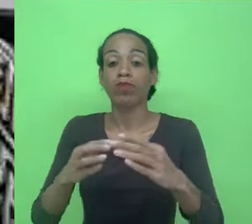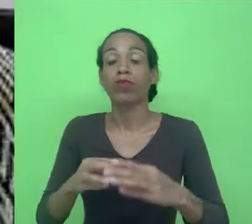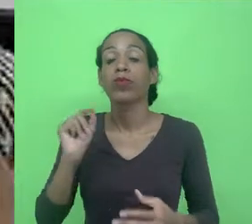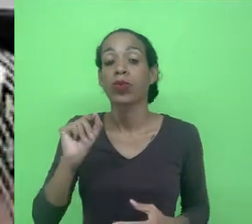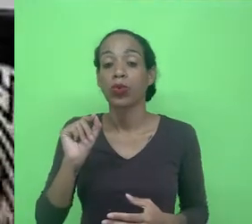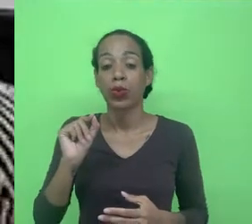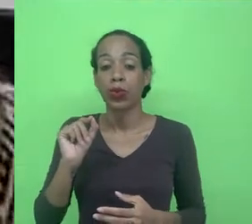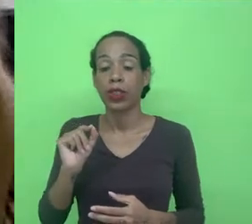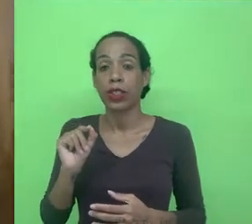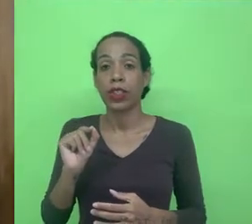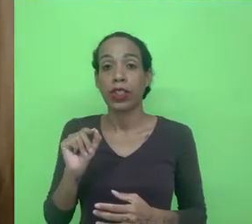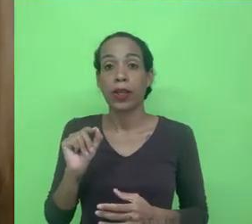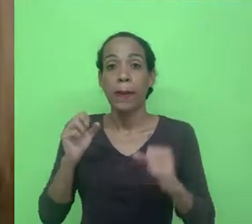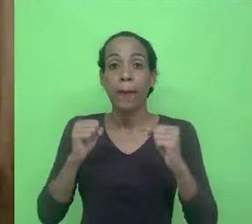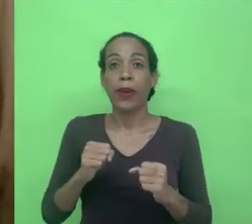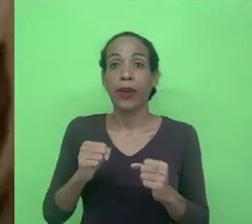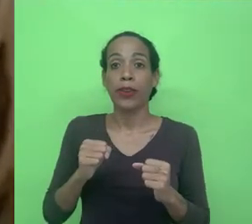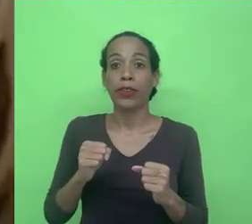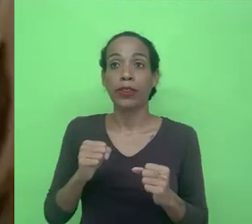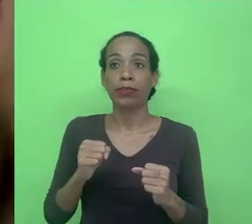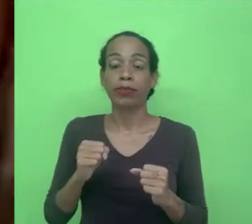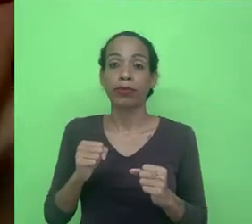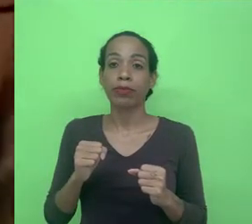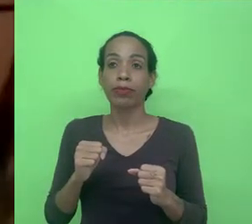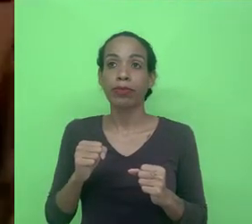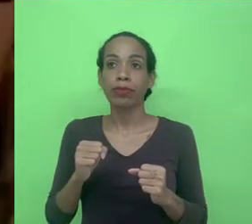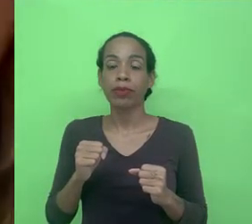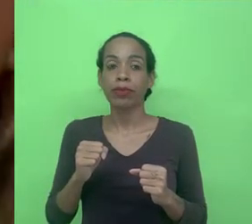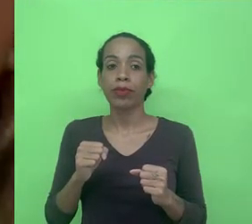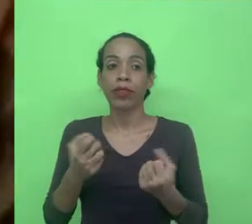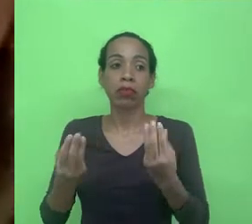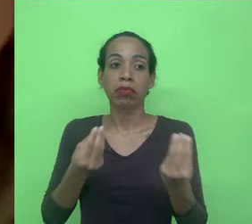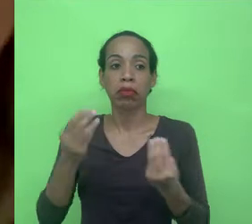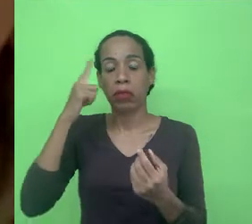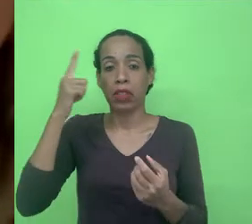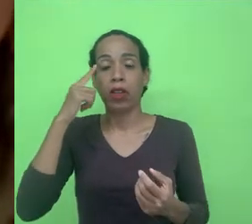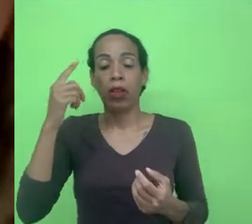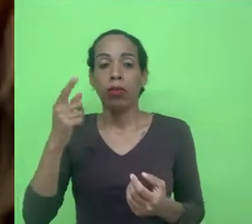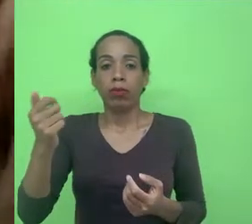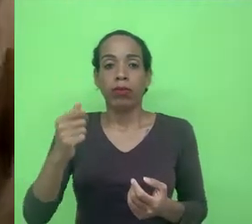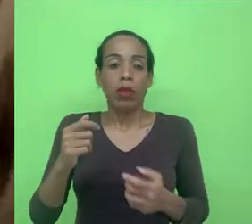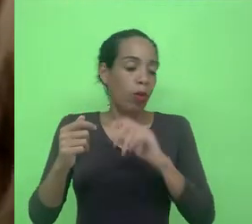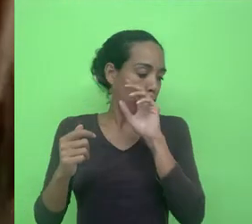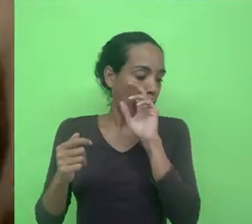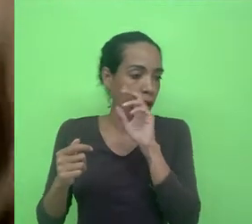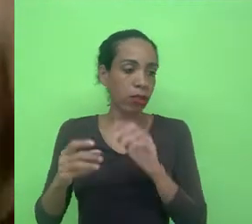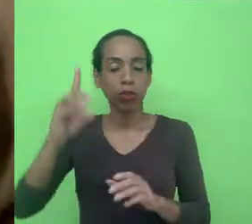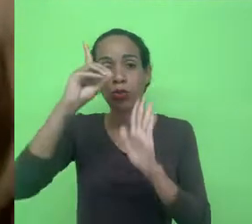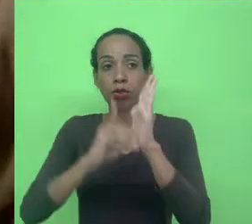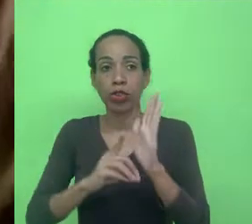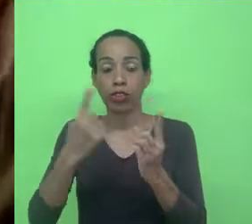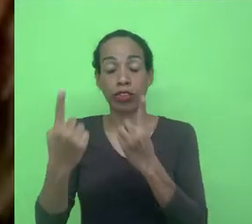simplesmente seria um punho de enfoque capitalista tão somente mas em termos do direito individual